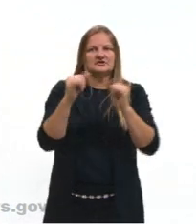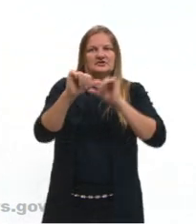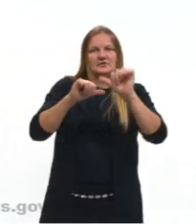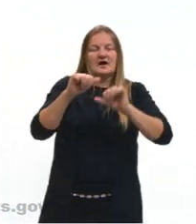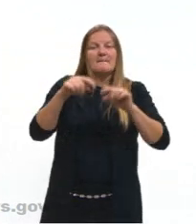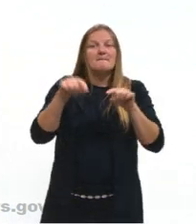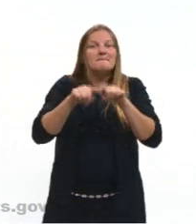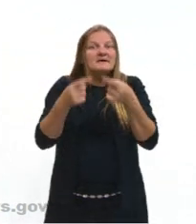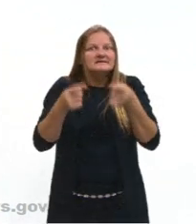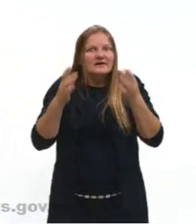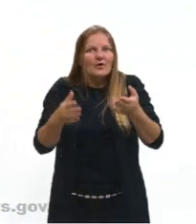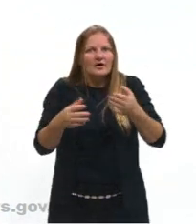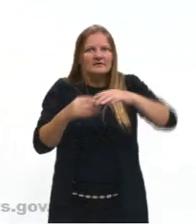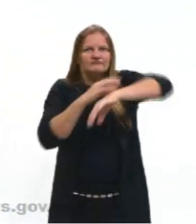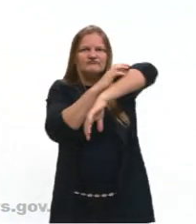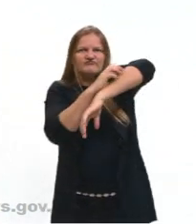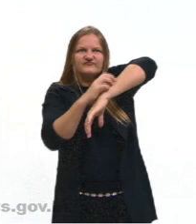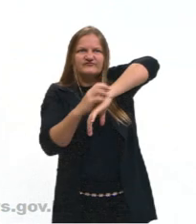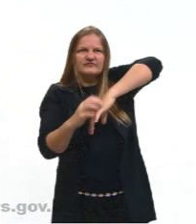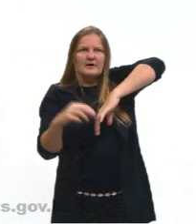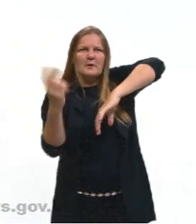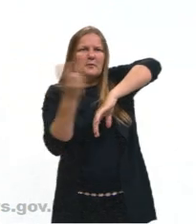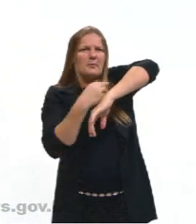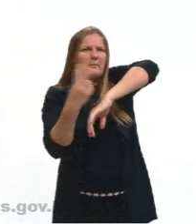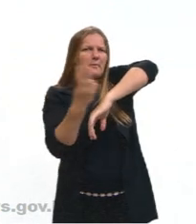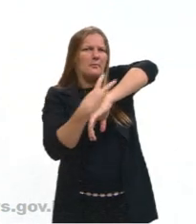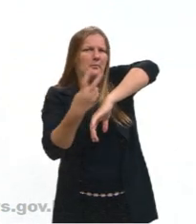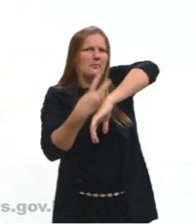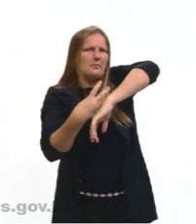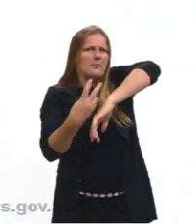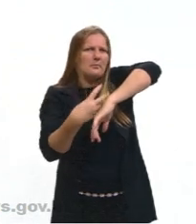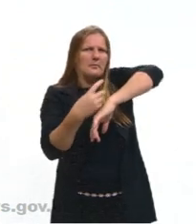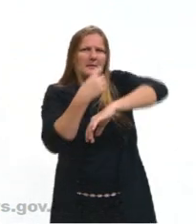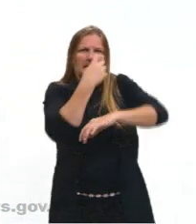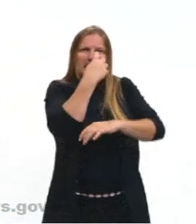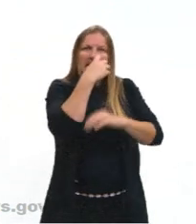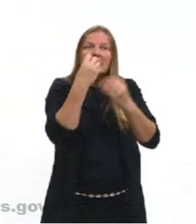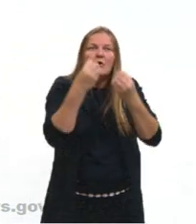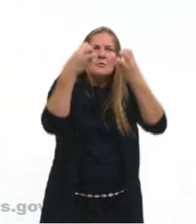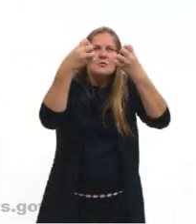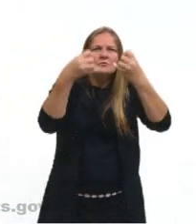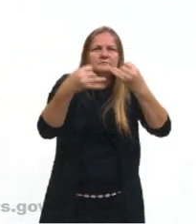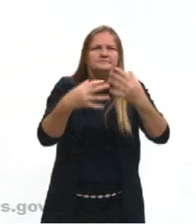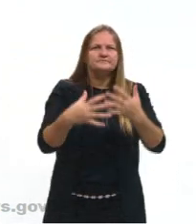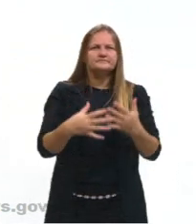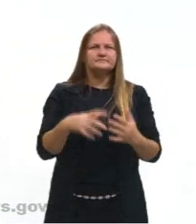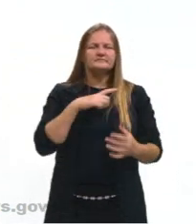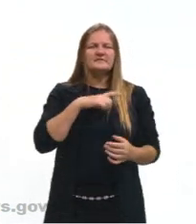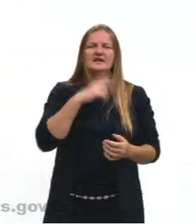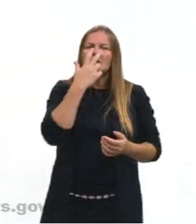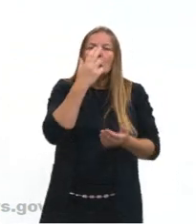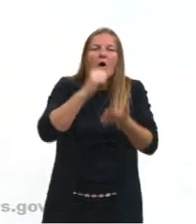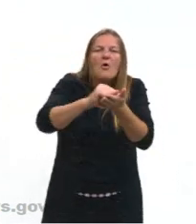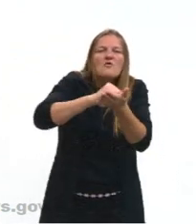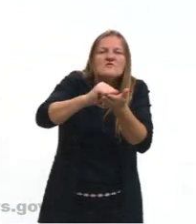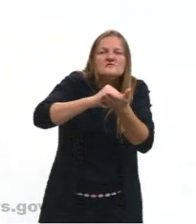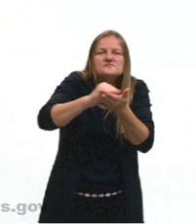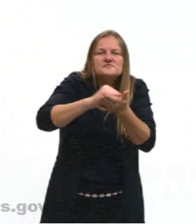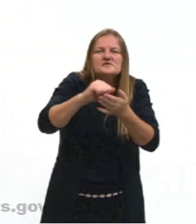Mas o que acontece nessa ação dos ventos? A ação do vento, ele lembra muito uma lixa. São locais